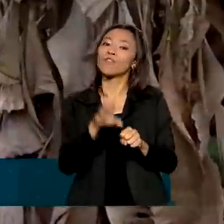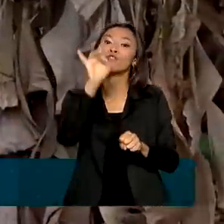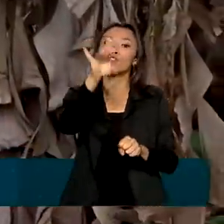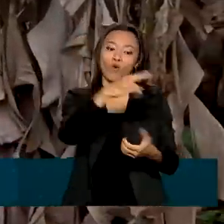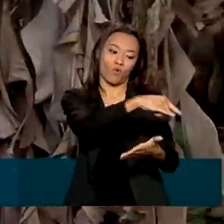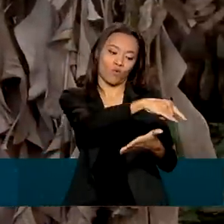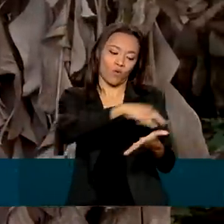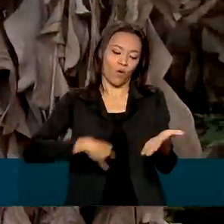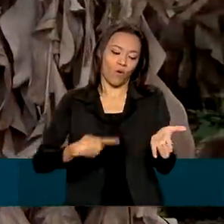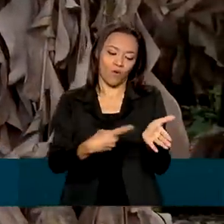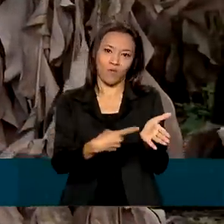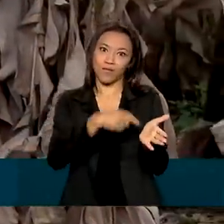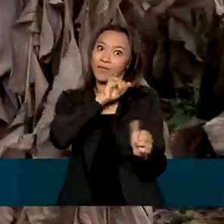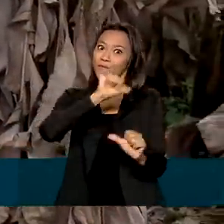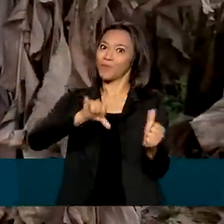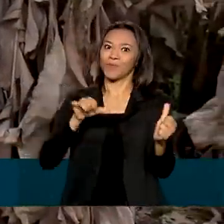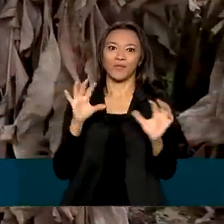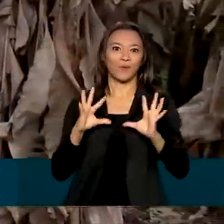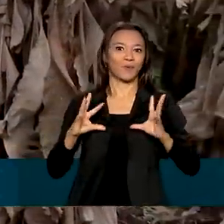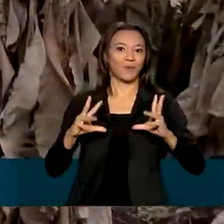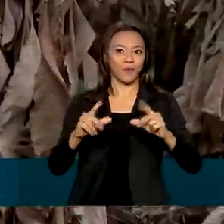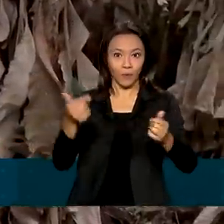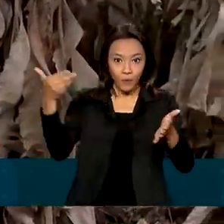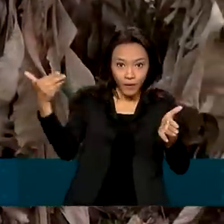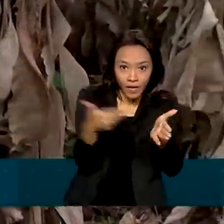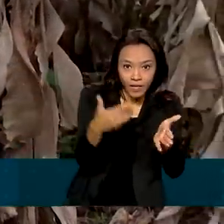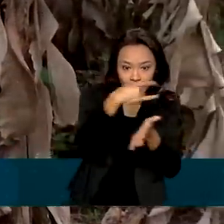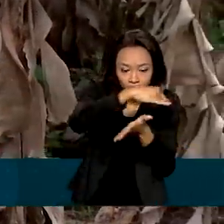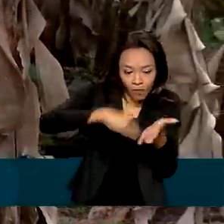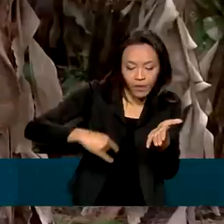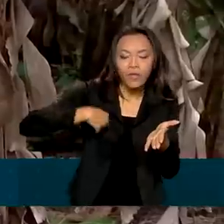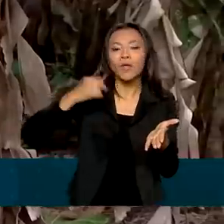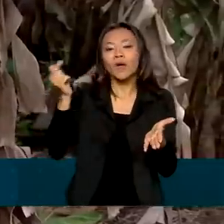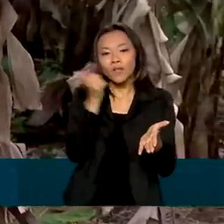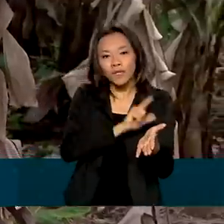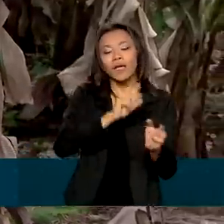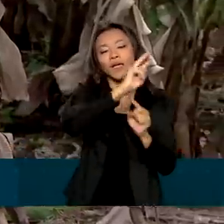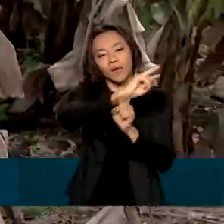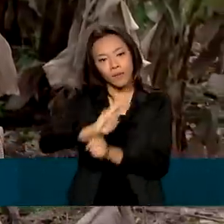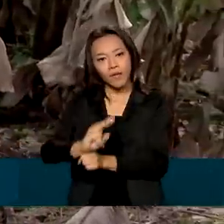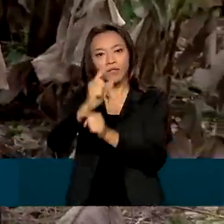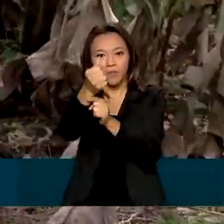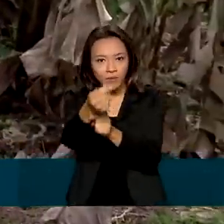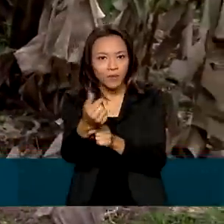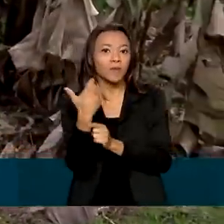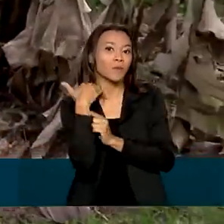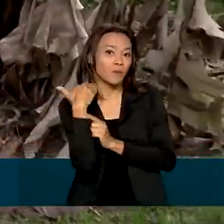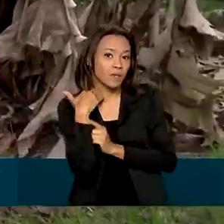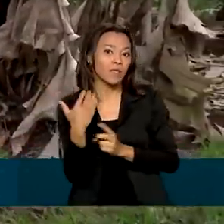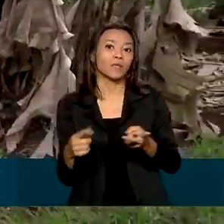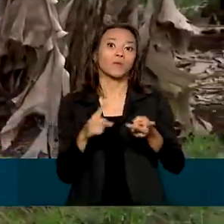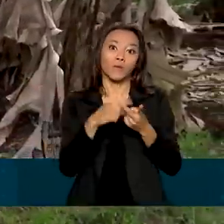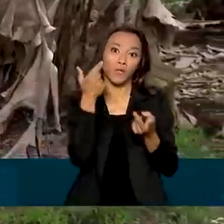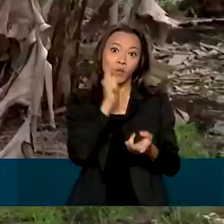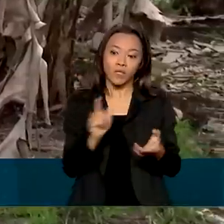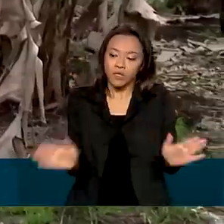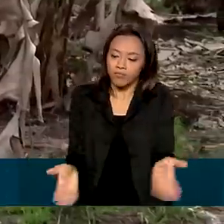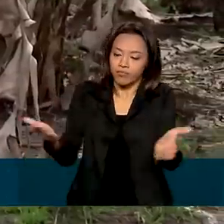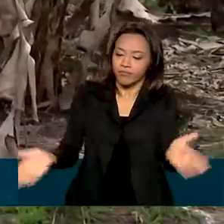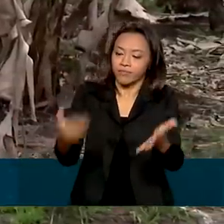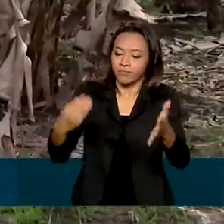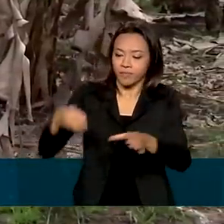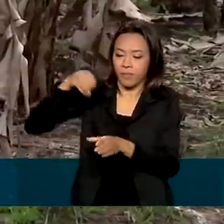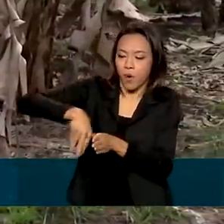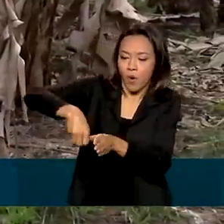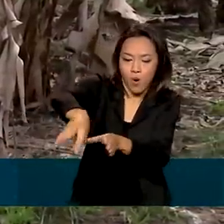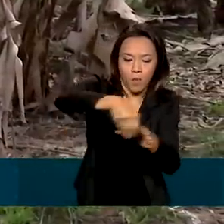documento e ele muda tudo. Com esse documento é possível conseguir financiamento no banco e investir na produção. É possível também